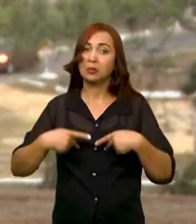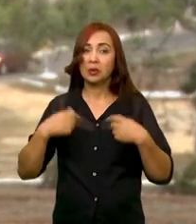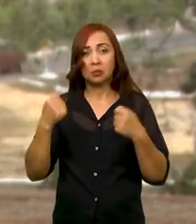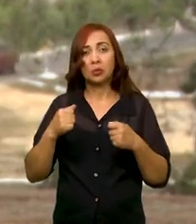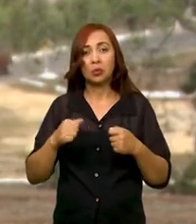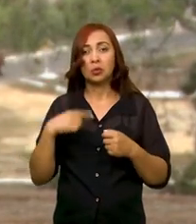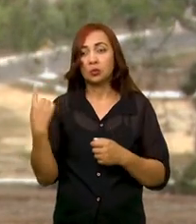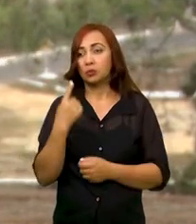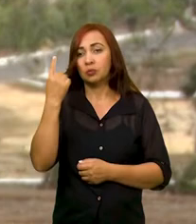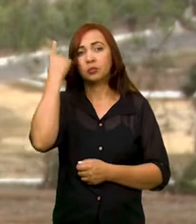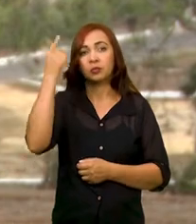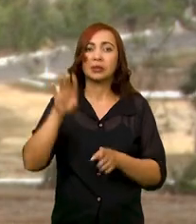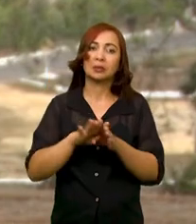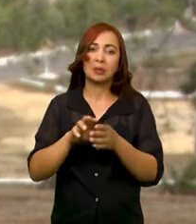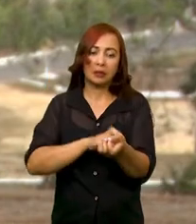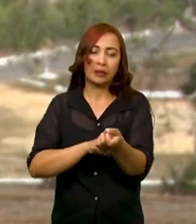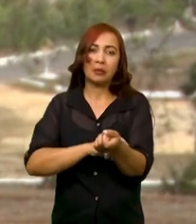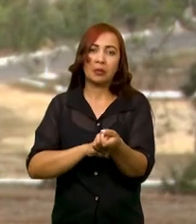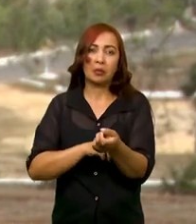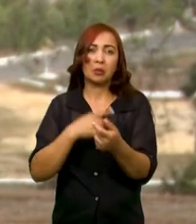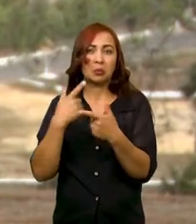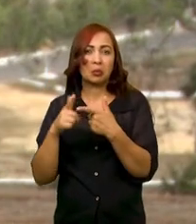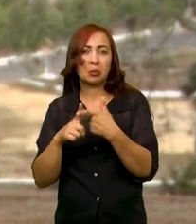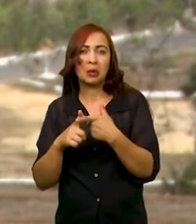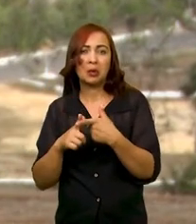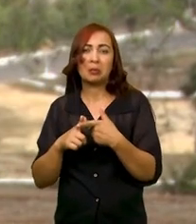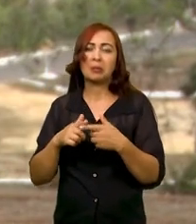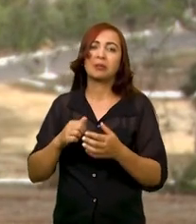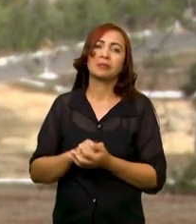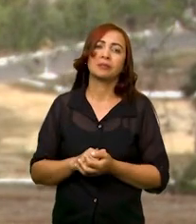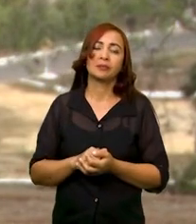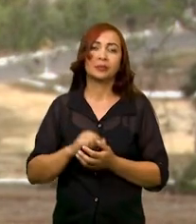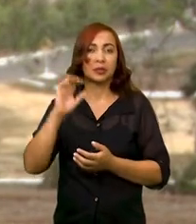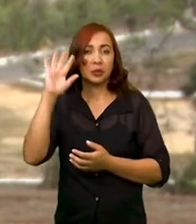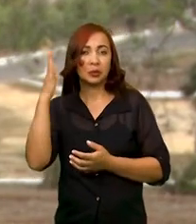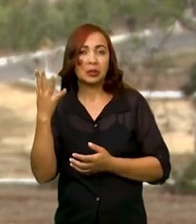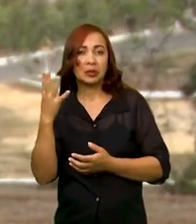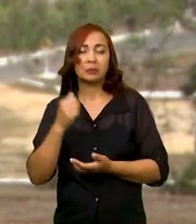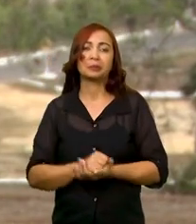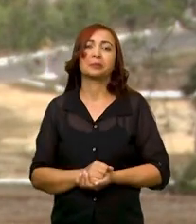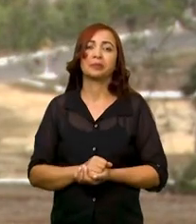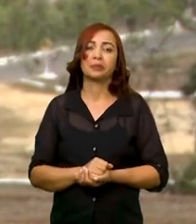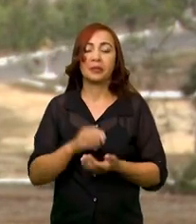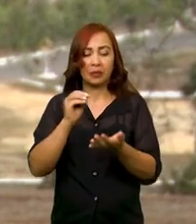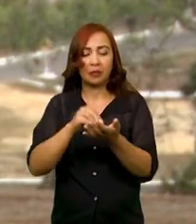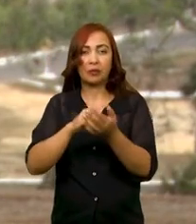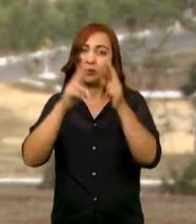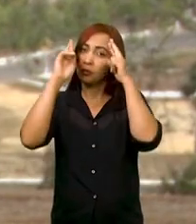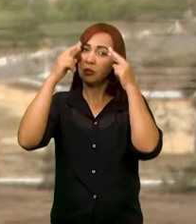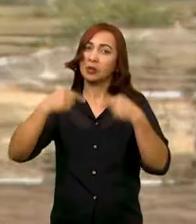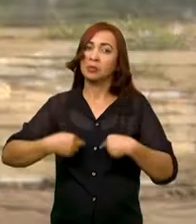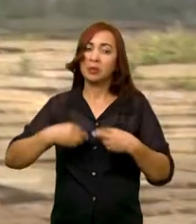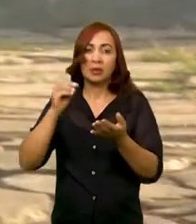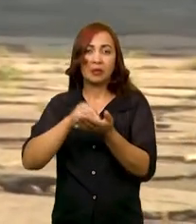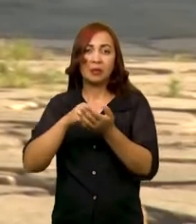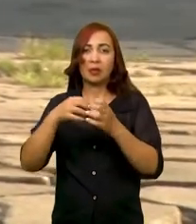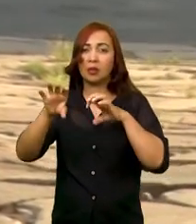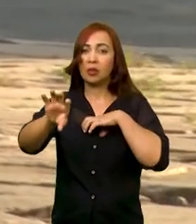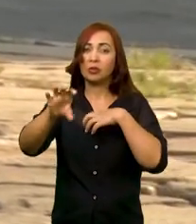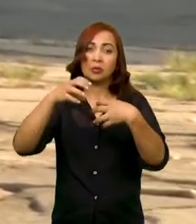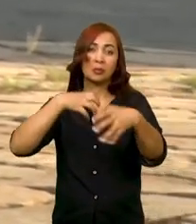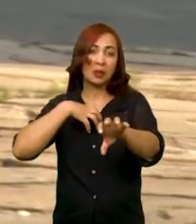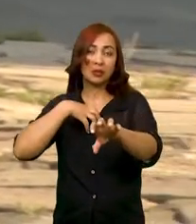entre a saúde humana, a saúde dos animais e também a saúde do ambiente. Então, gente vai ver que tudo está bem interligado.